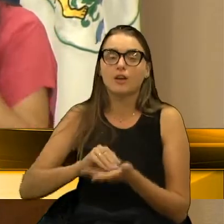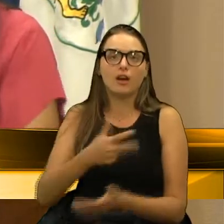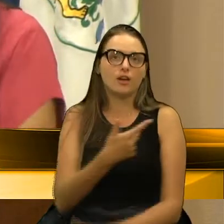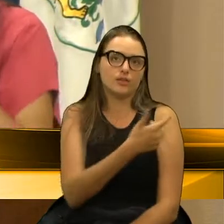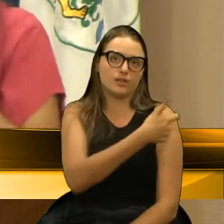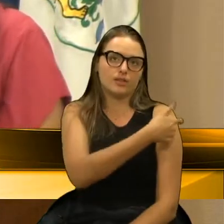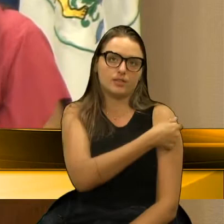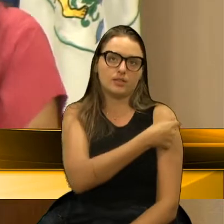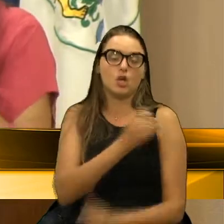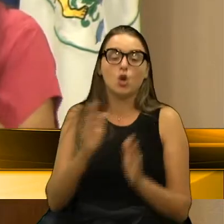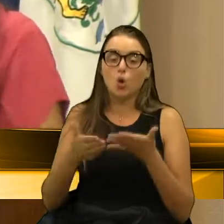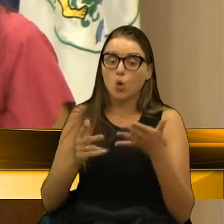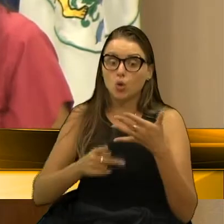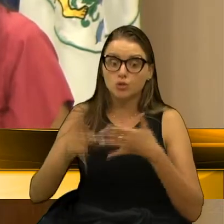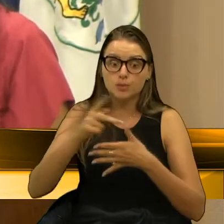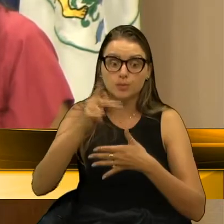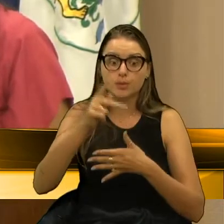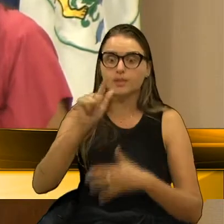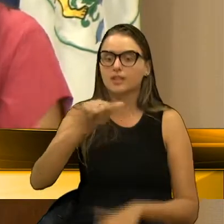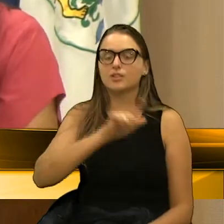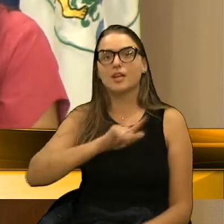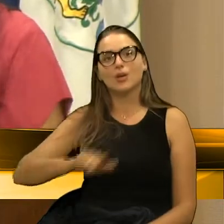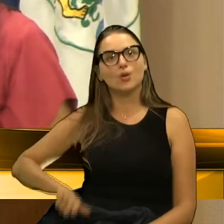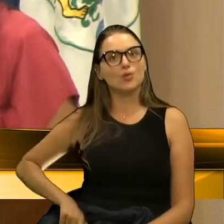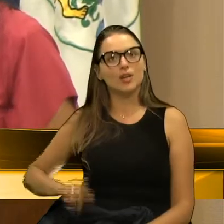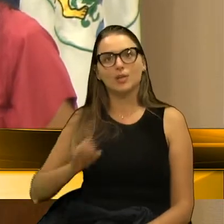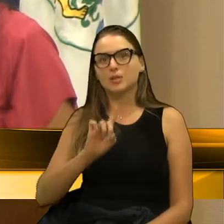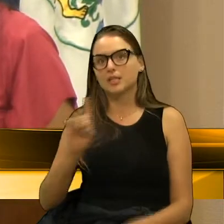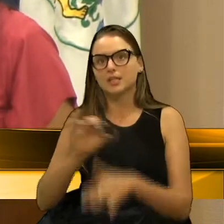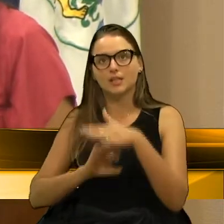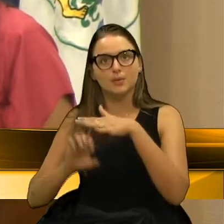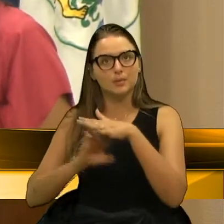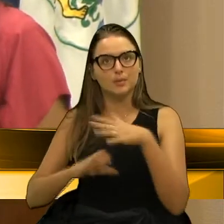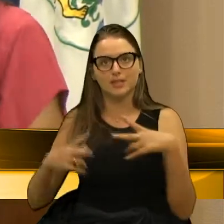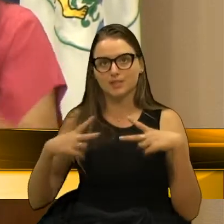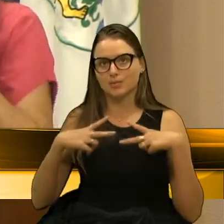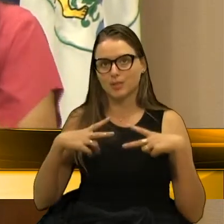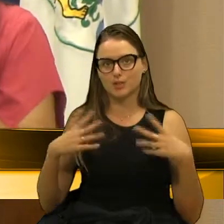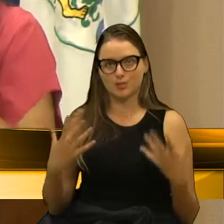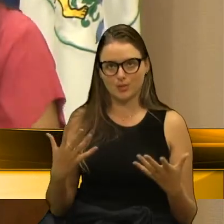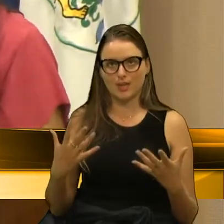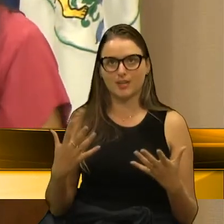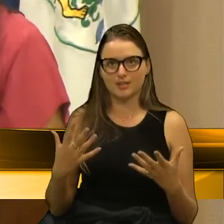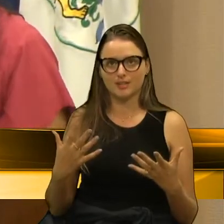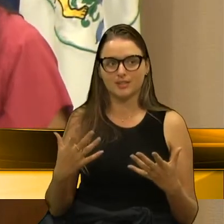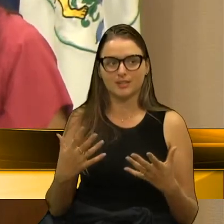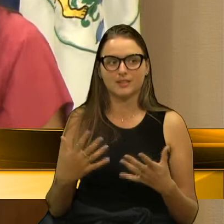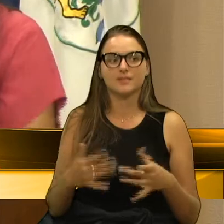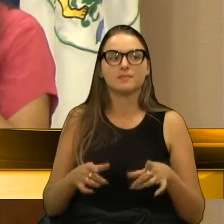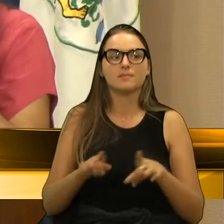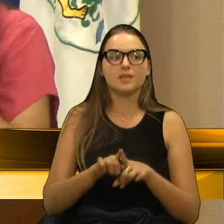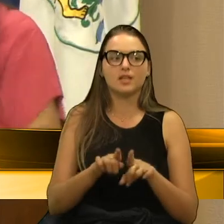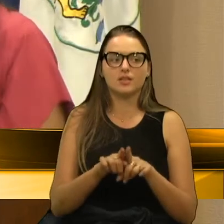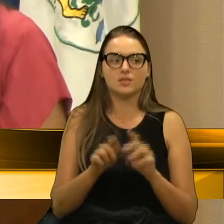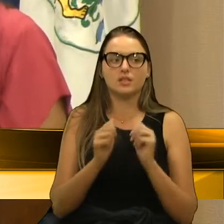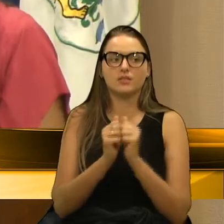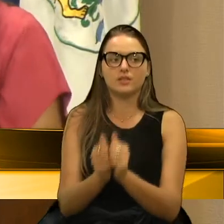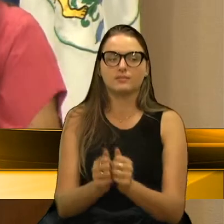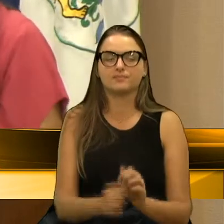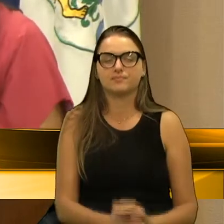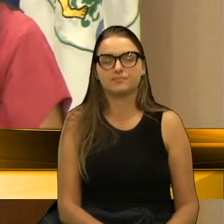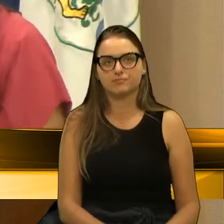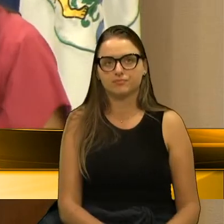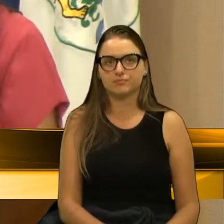E a prioridade tem que ser os governos e não a iniciativa privada. As pessoas que têm mais chances de irem ao óbito